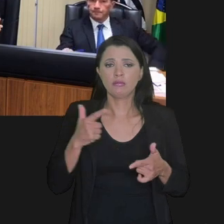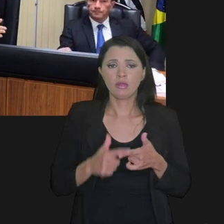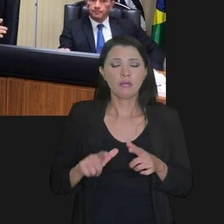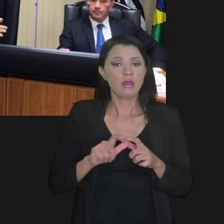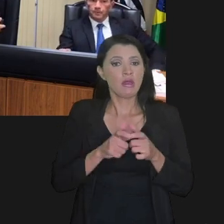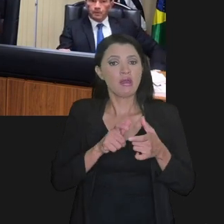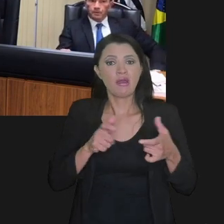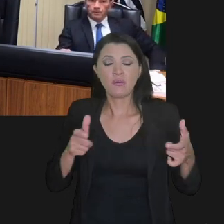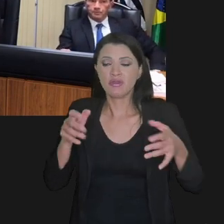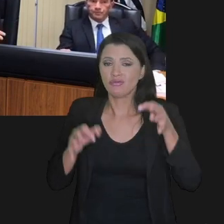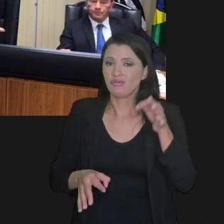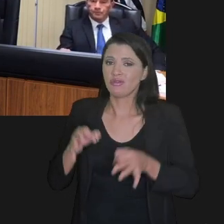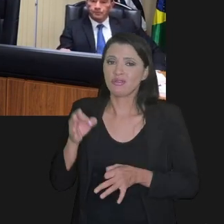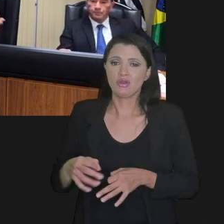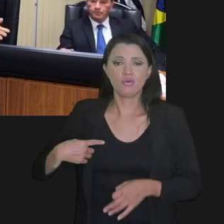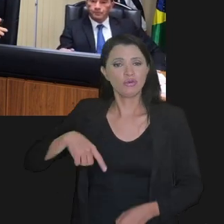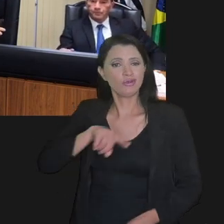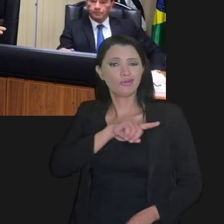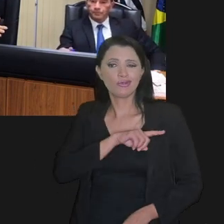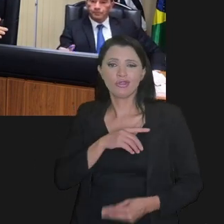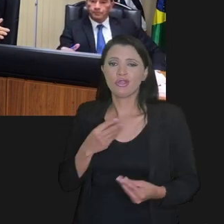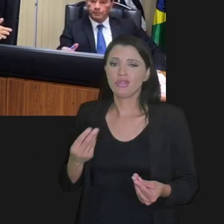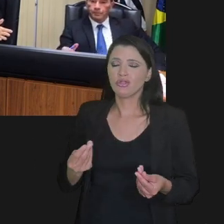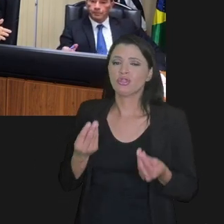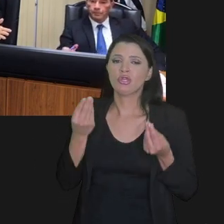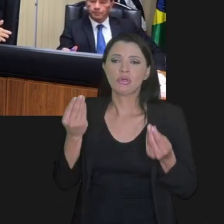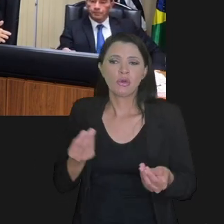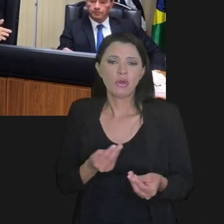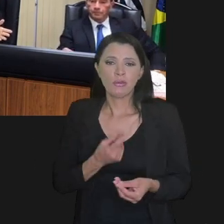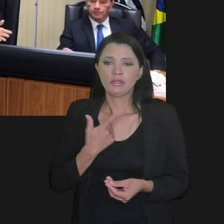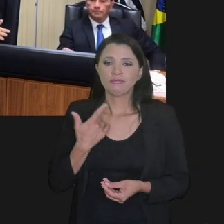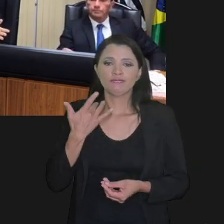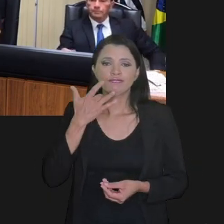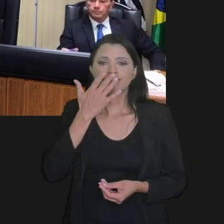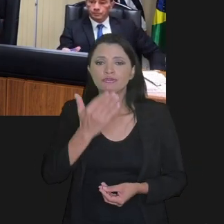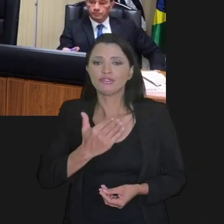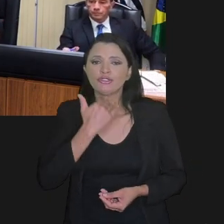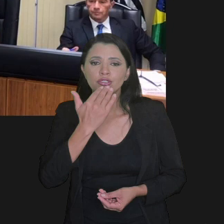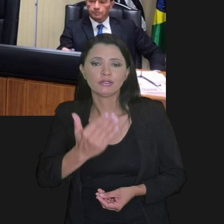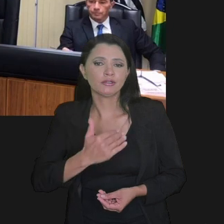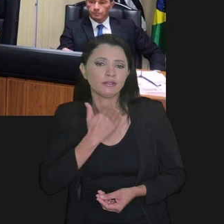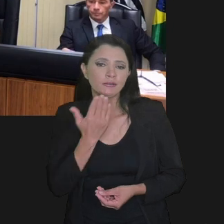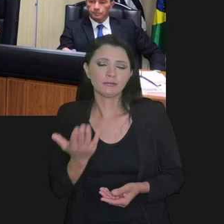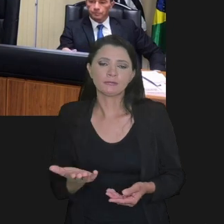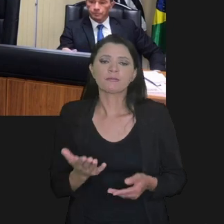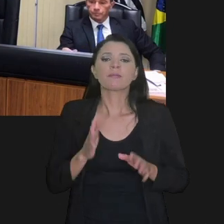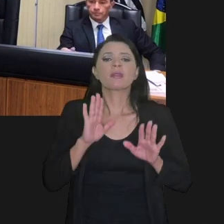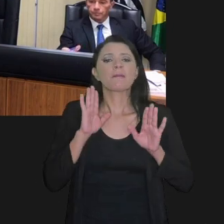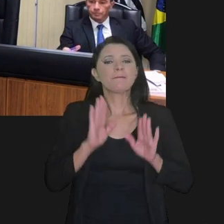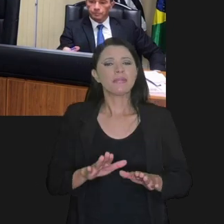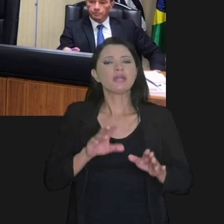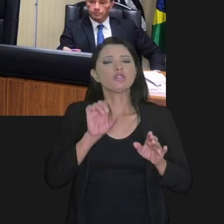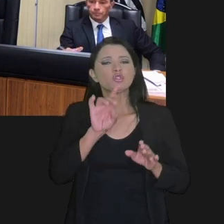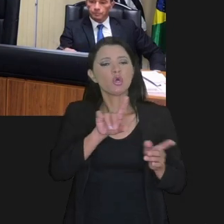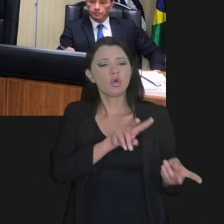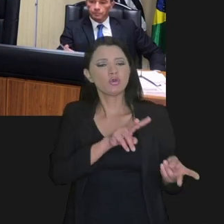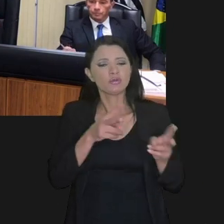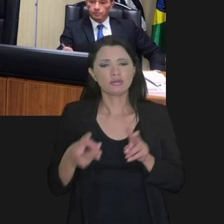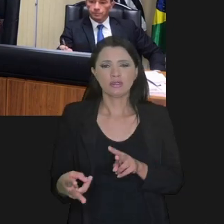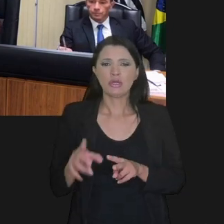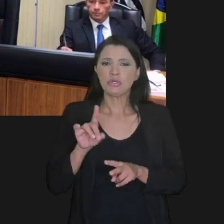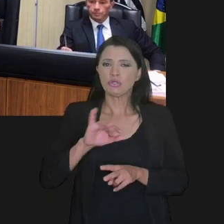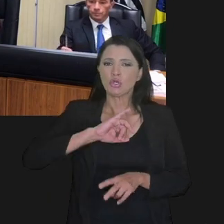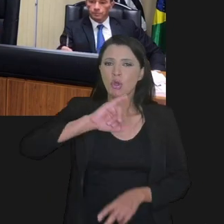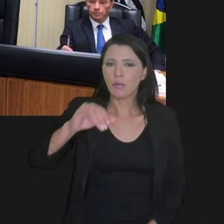seria um problema, seria aumento da judicialização e a gente ficaria com o cachorro correndo atrás do rabo. Por outro lado, só